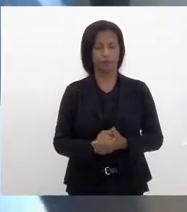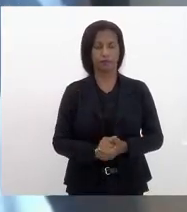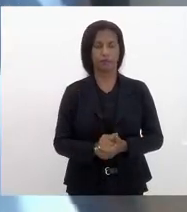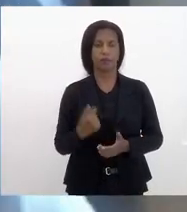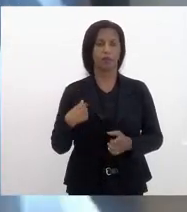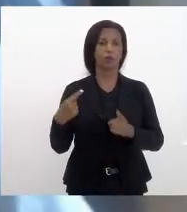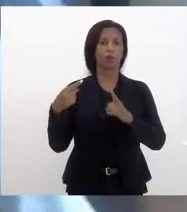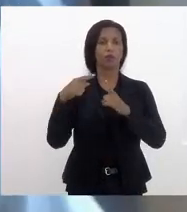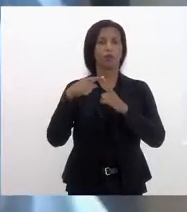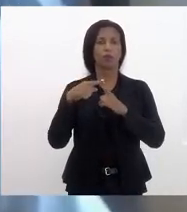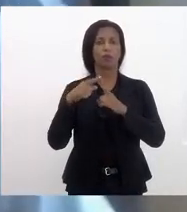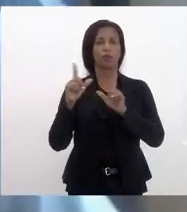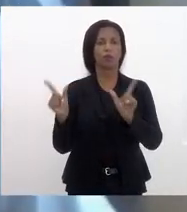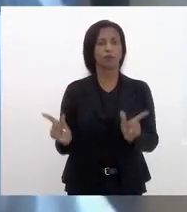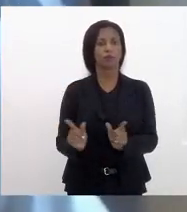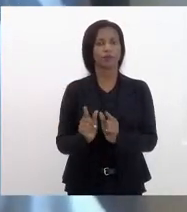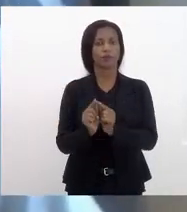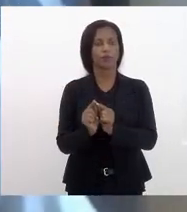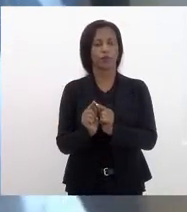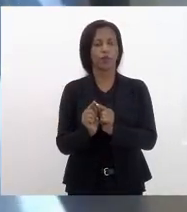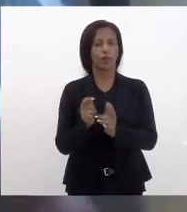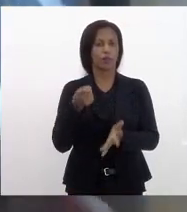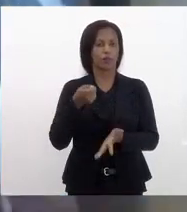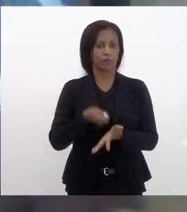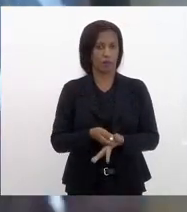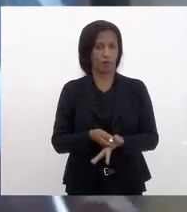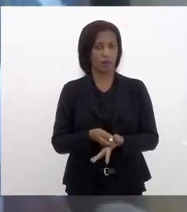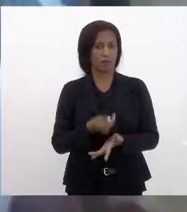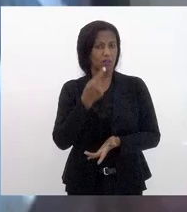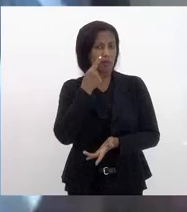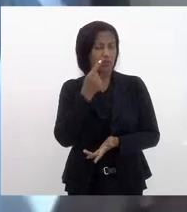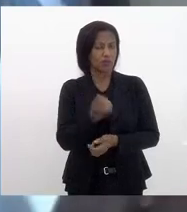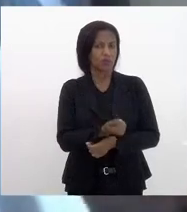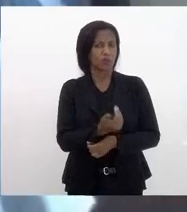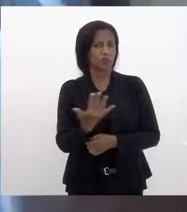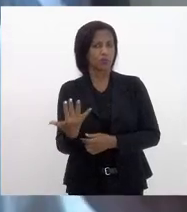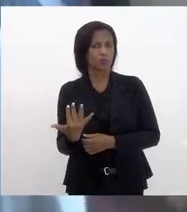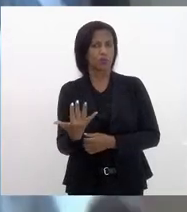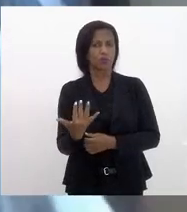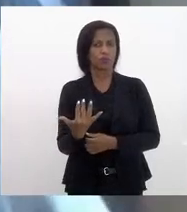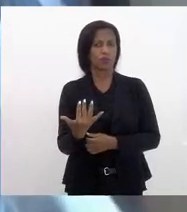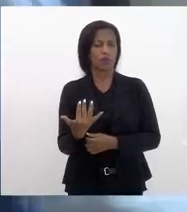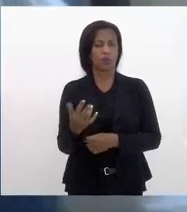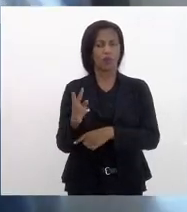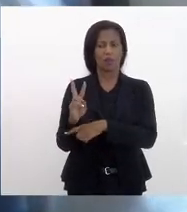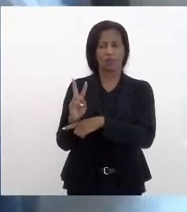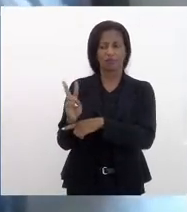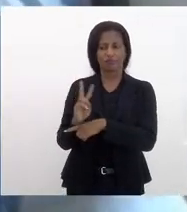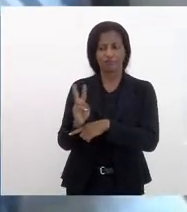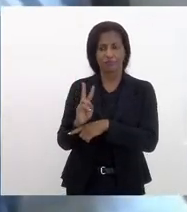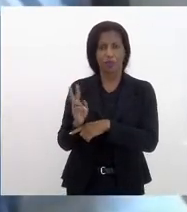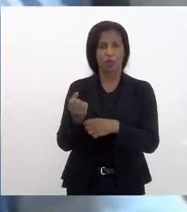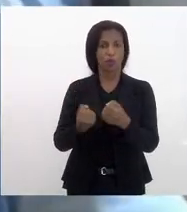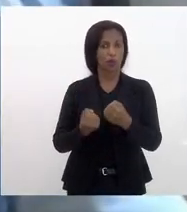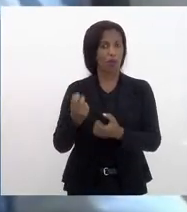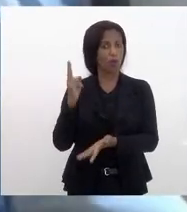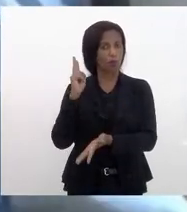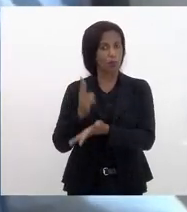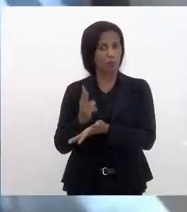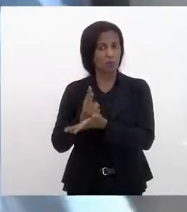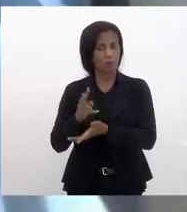objetivo é maximizar a eficácia. A gente vê muitas vezes as blitzes andam nos mesmos locais,